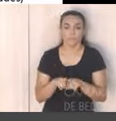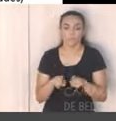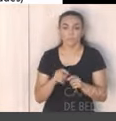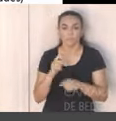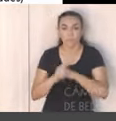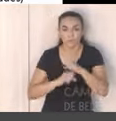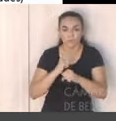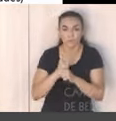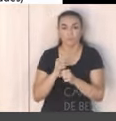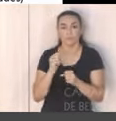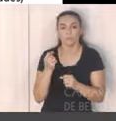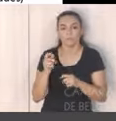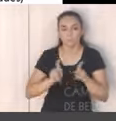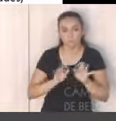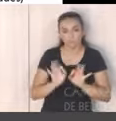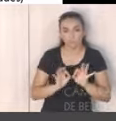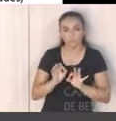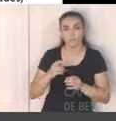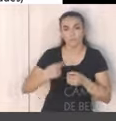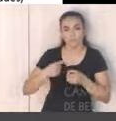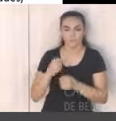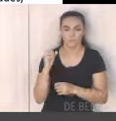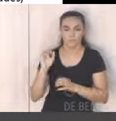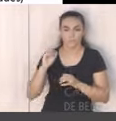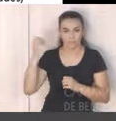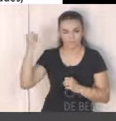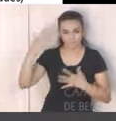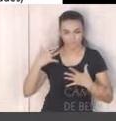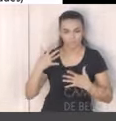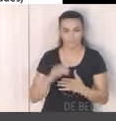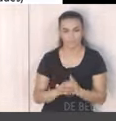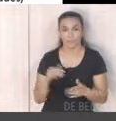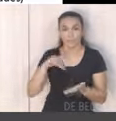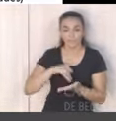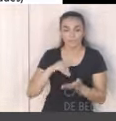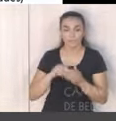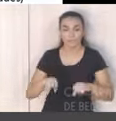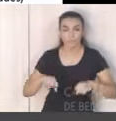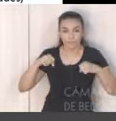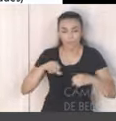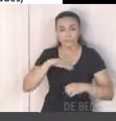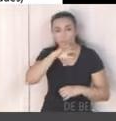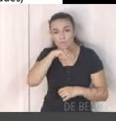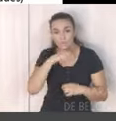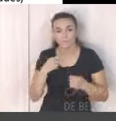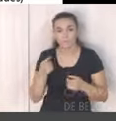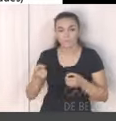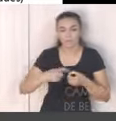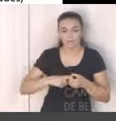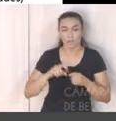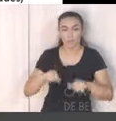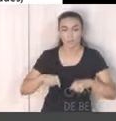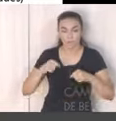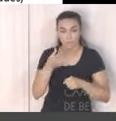de ação climática. Por fim, parques, parques zoológicos, manutenção e recuperação do parque Cevais, 78